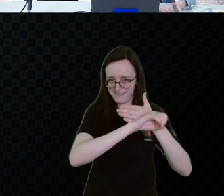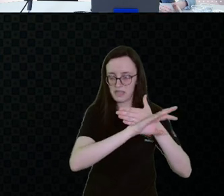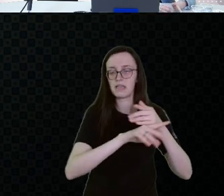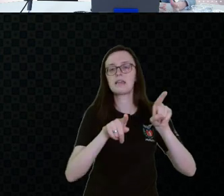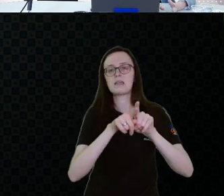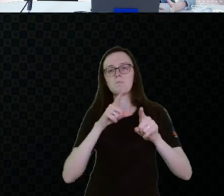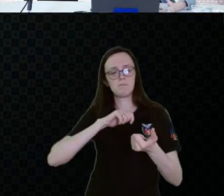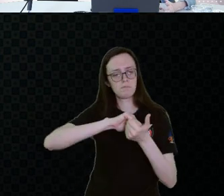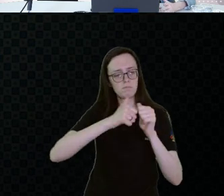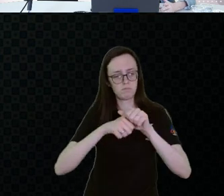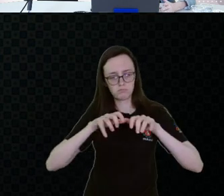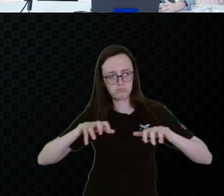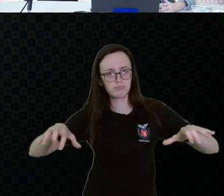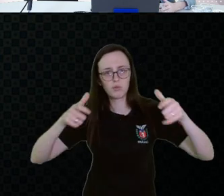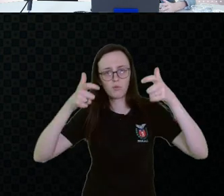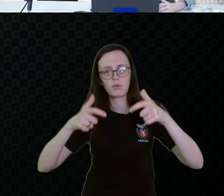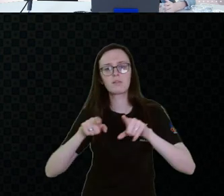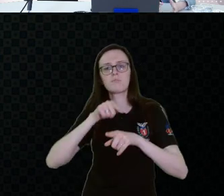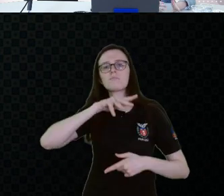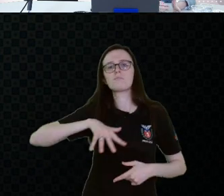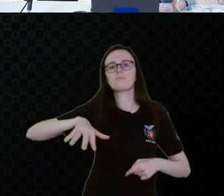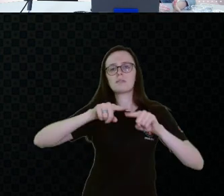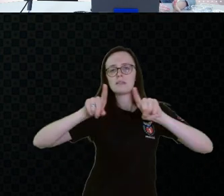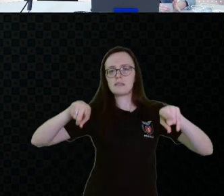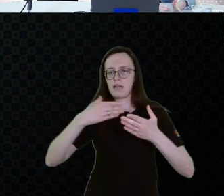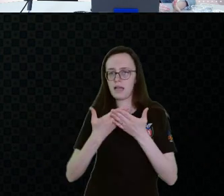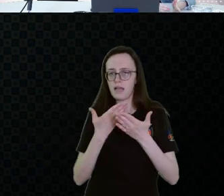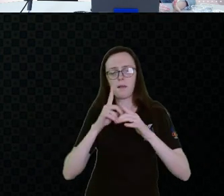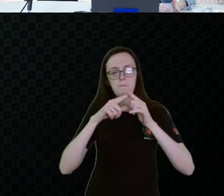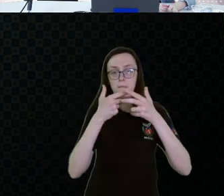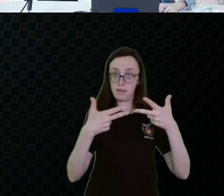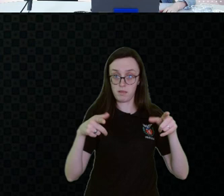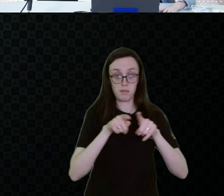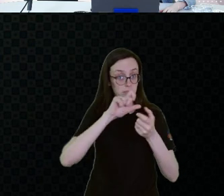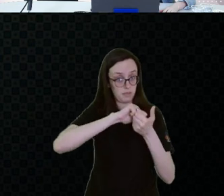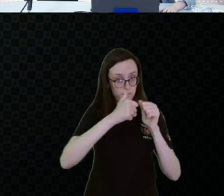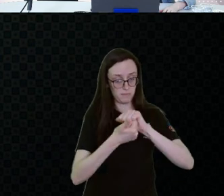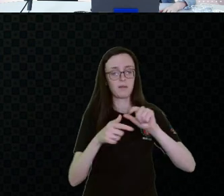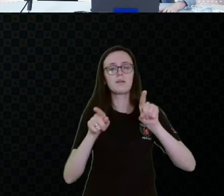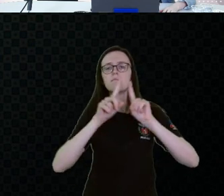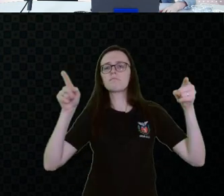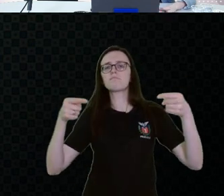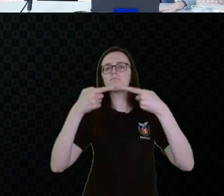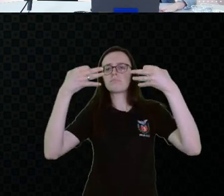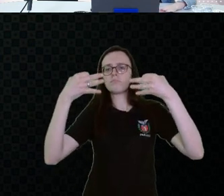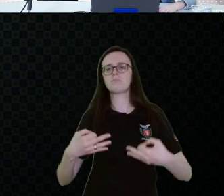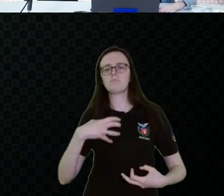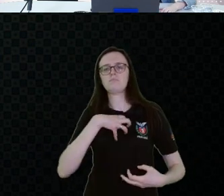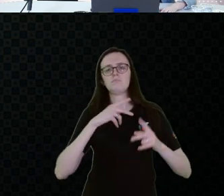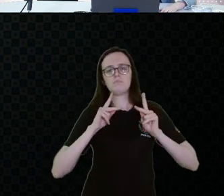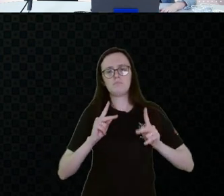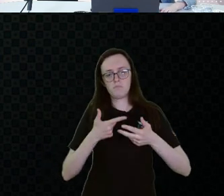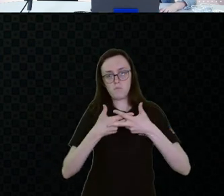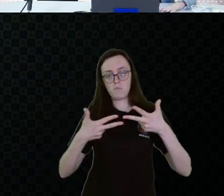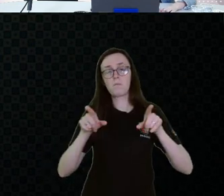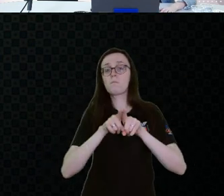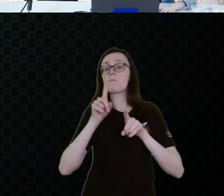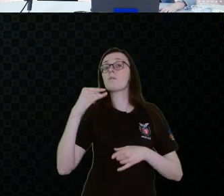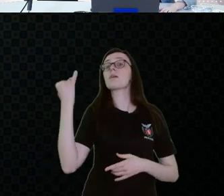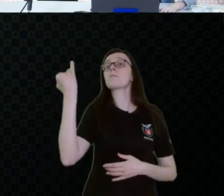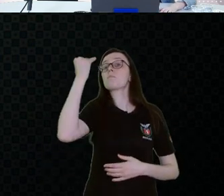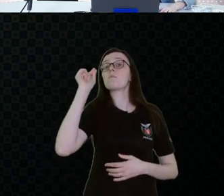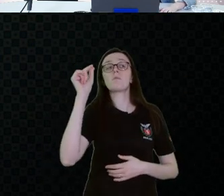no imobiliário, como no ambiente da sala de aula, como nos materiais, tá? E adequação postural, porque é muito necessário que os